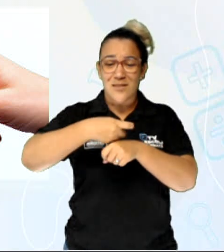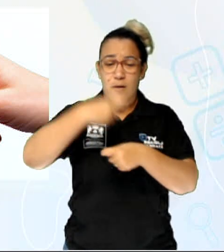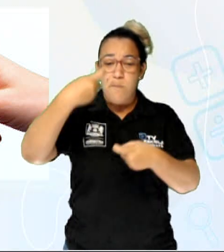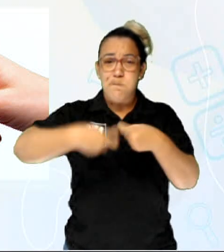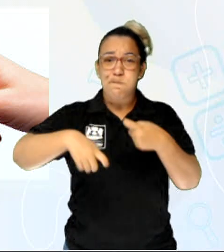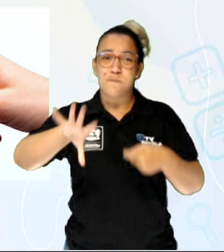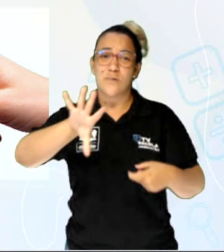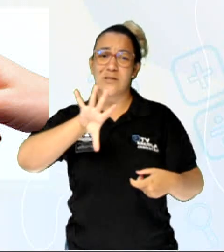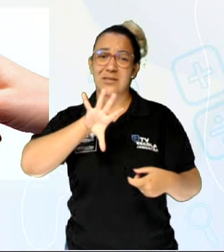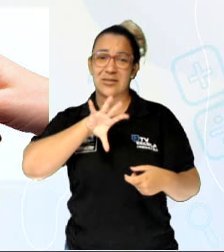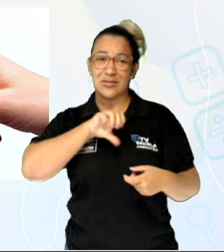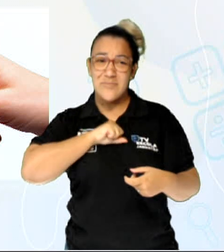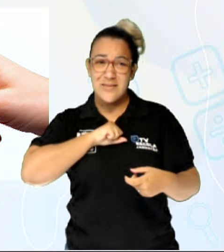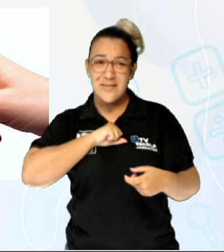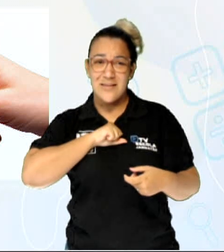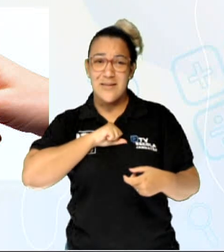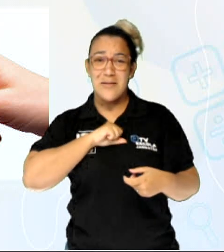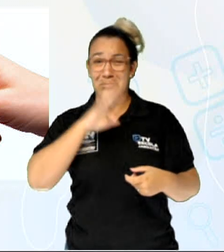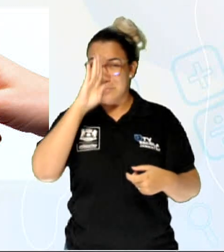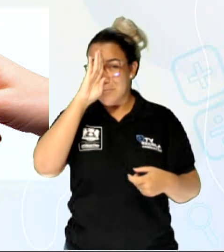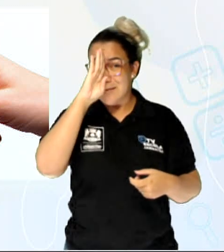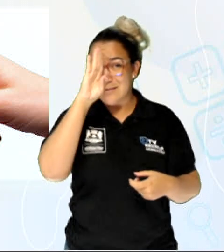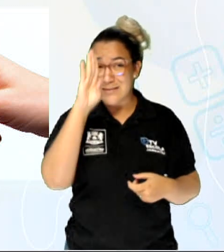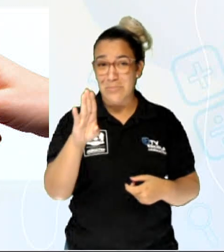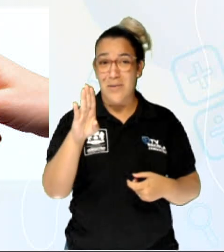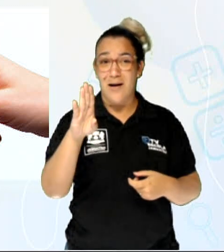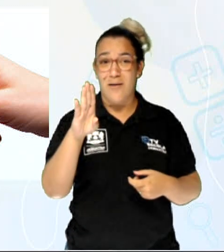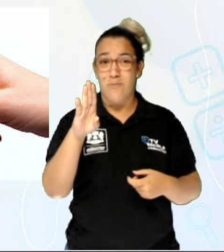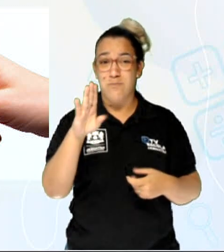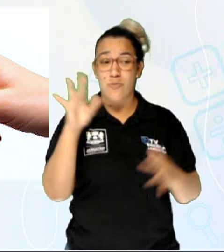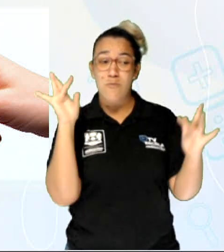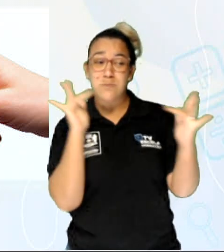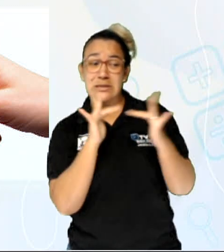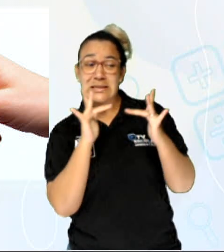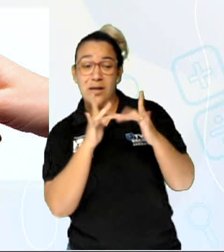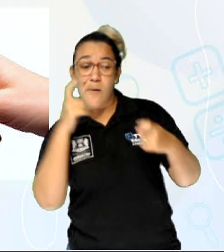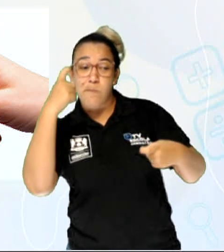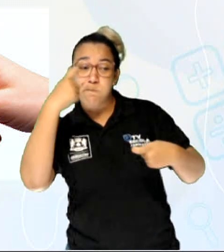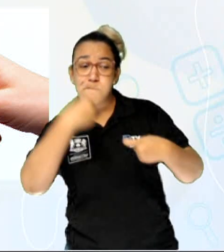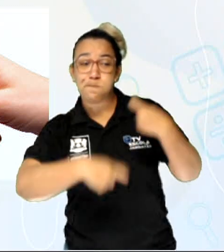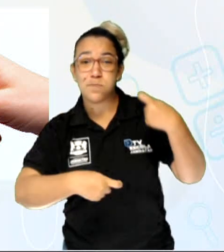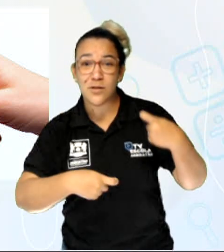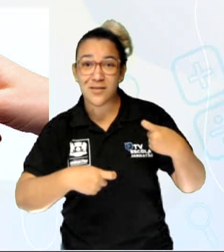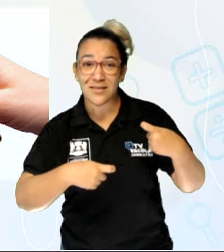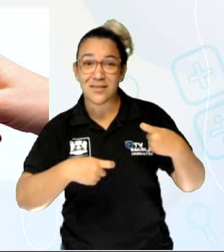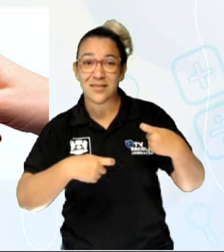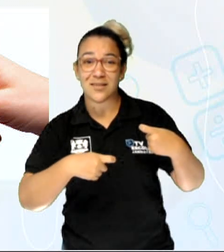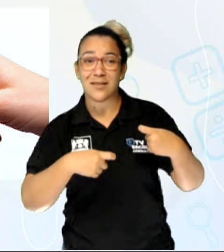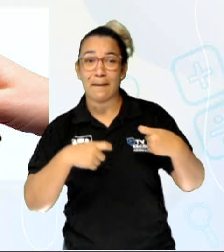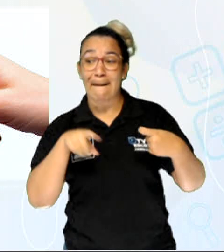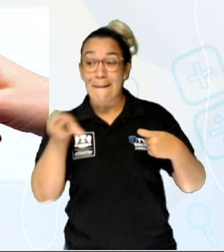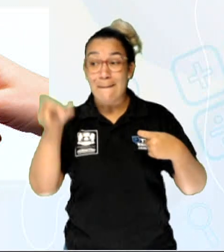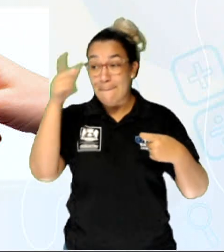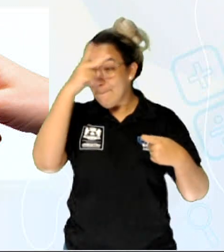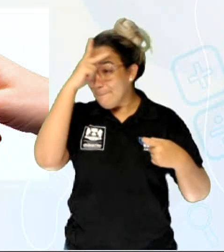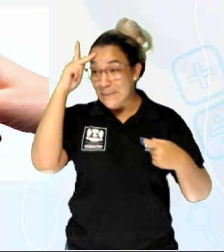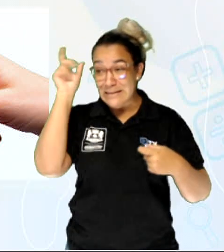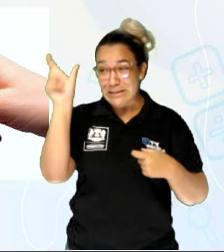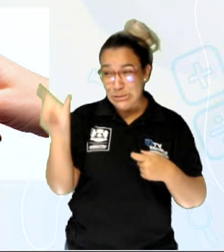são infecções transmitidas principalmente por meio do contato sexual com uma pessoa